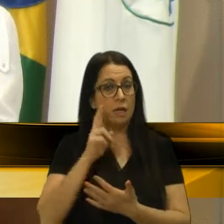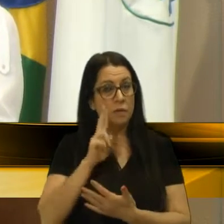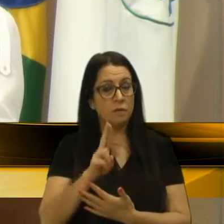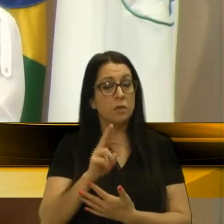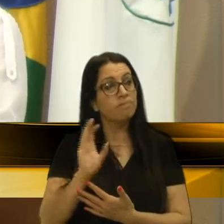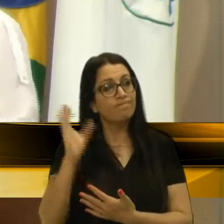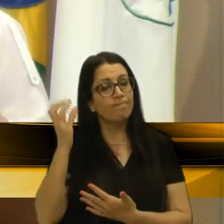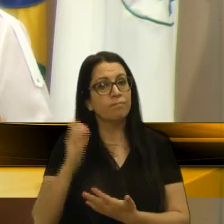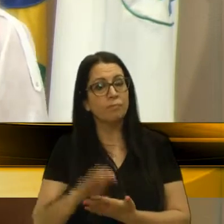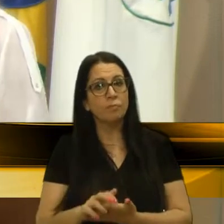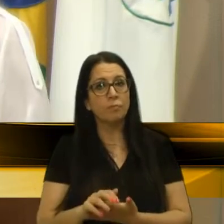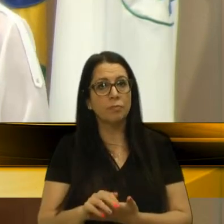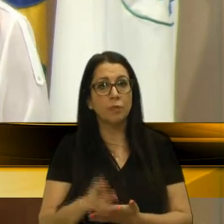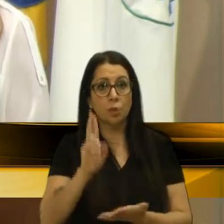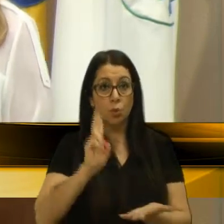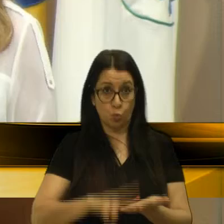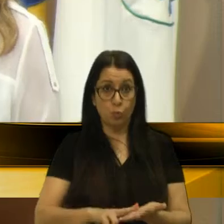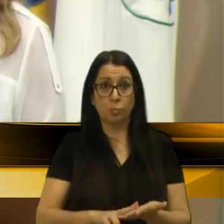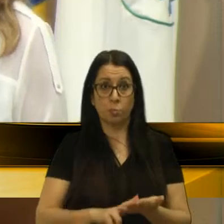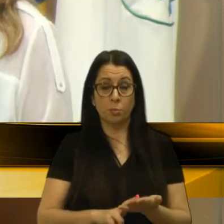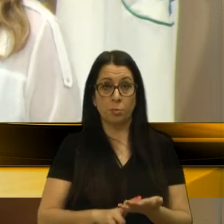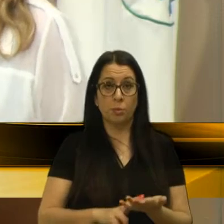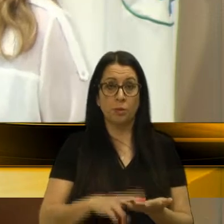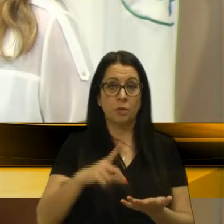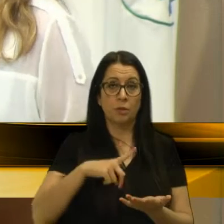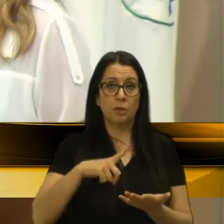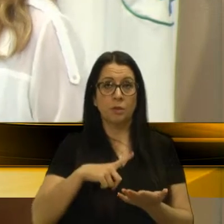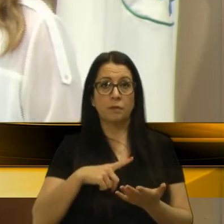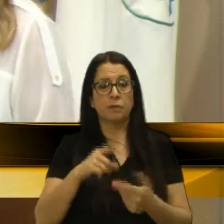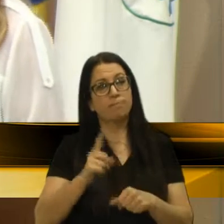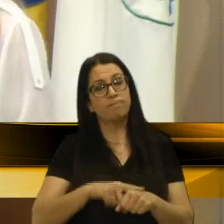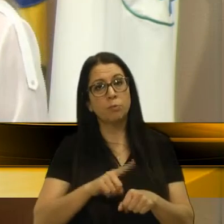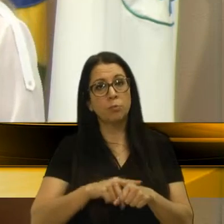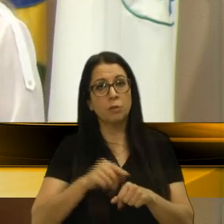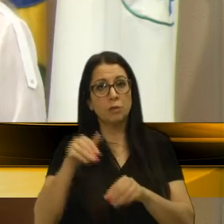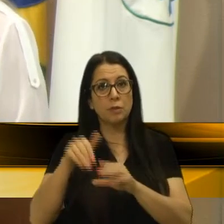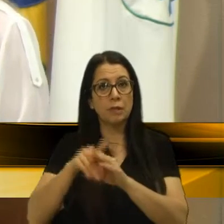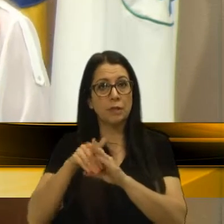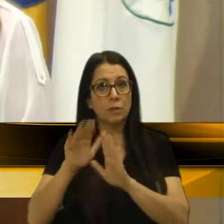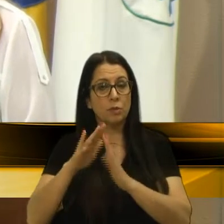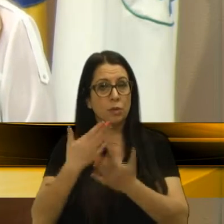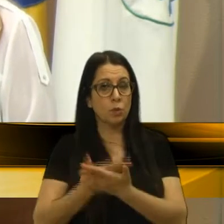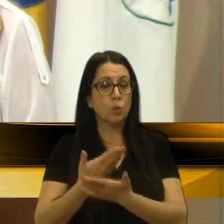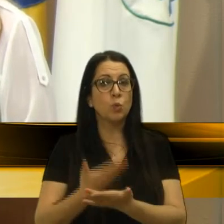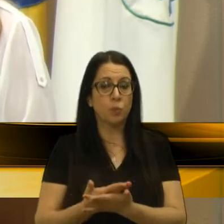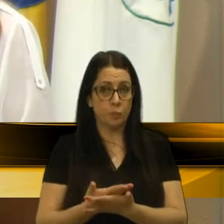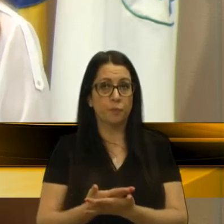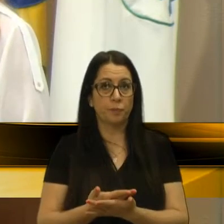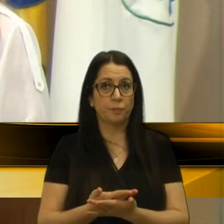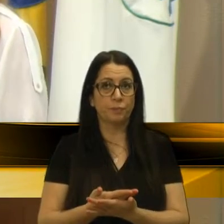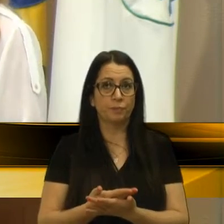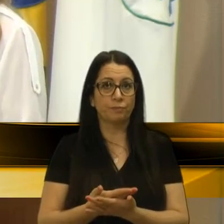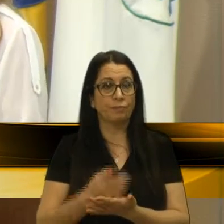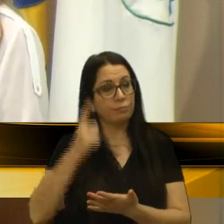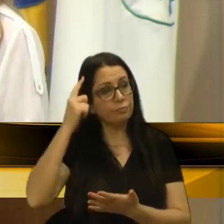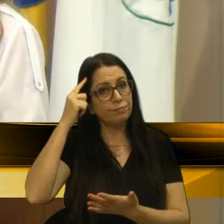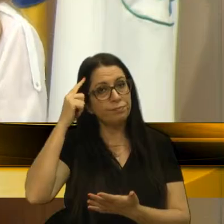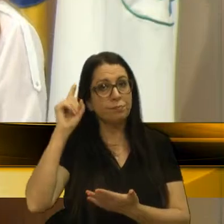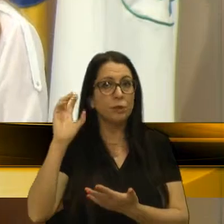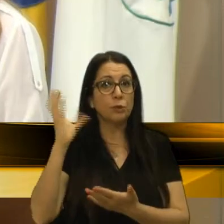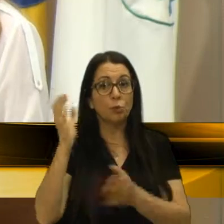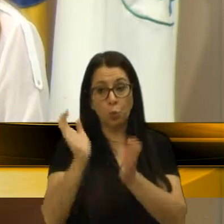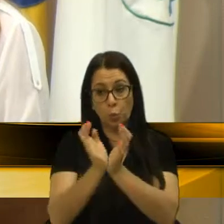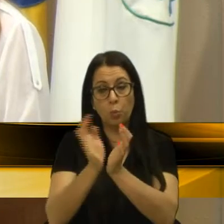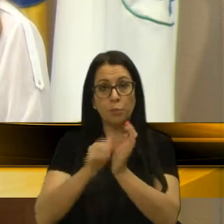assumir, quando estava no momento de eleição da escola, e resolveram, aquele